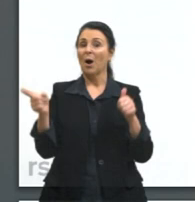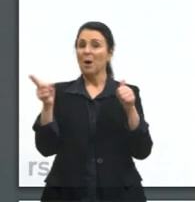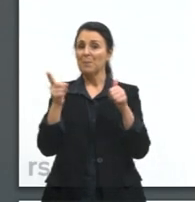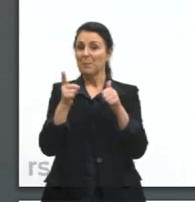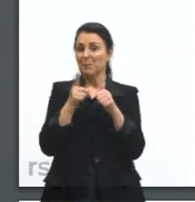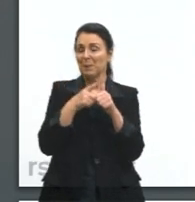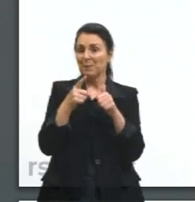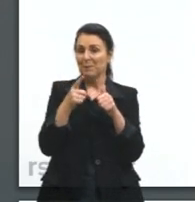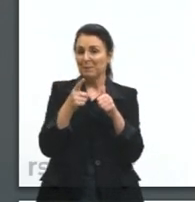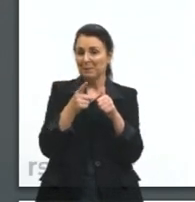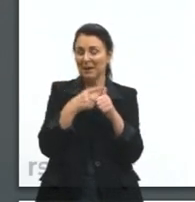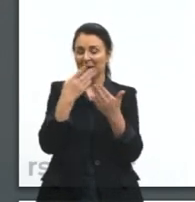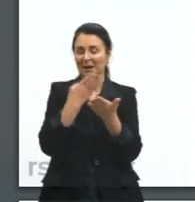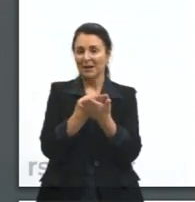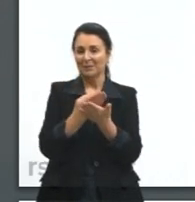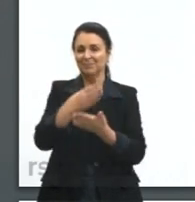slide?